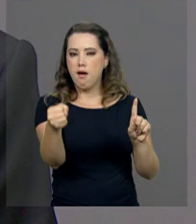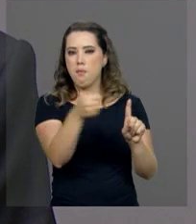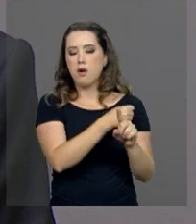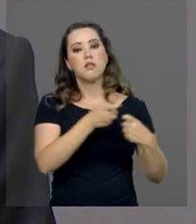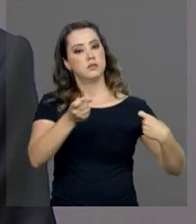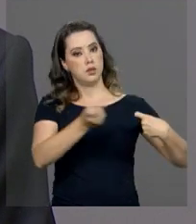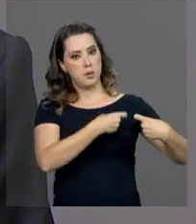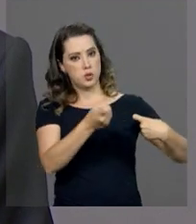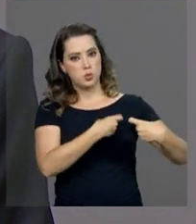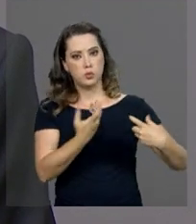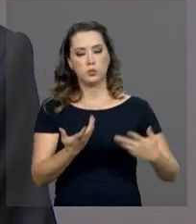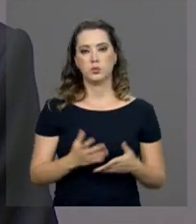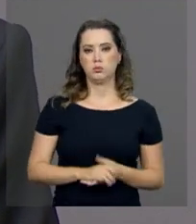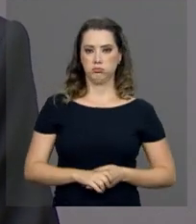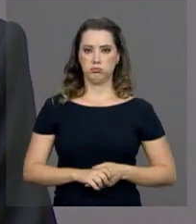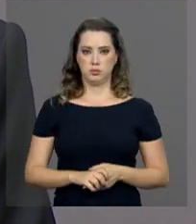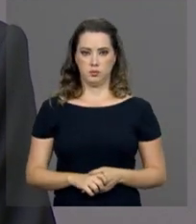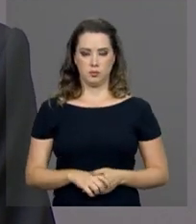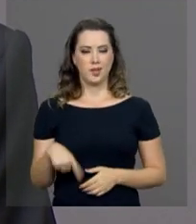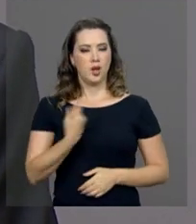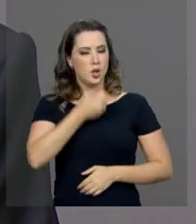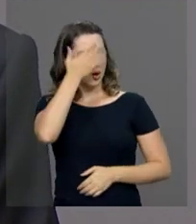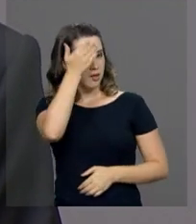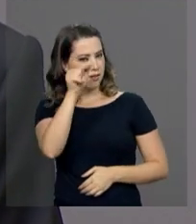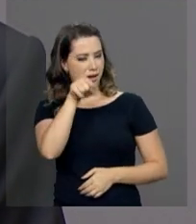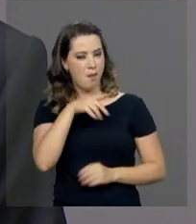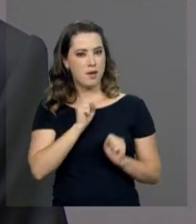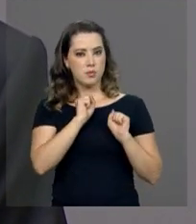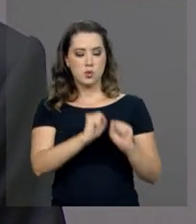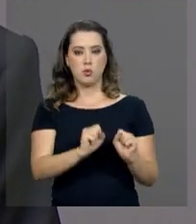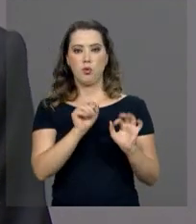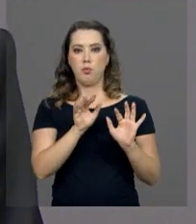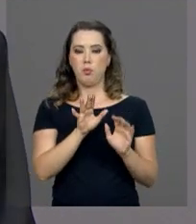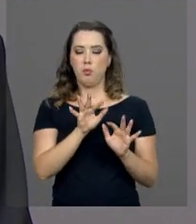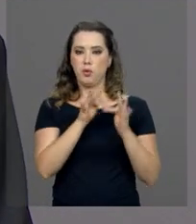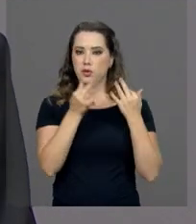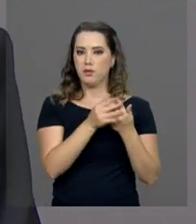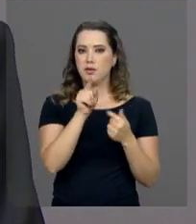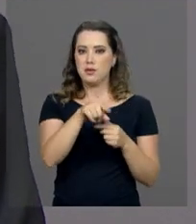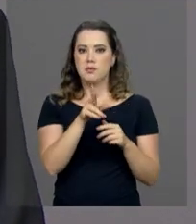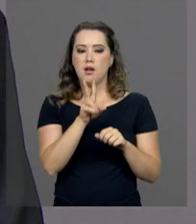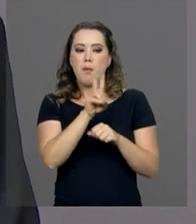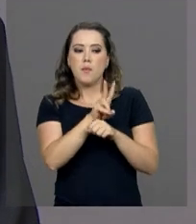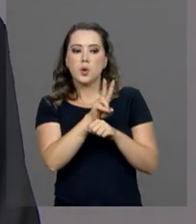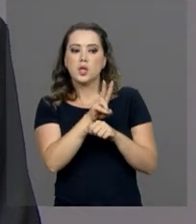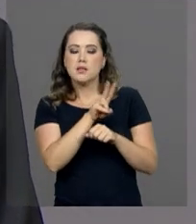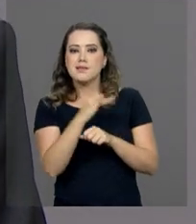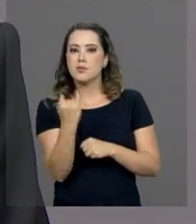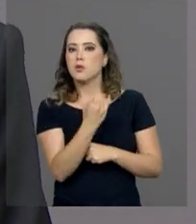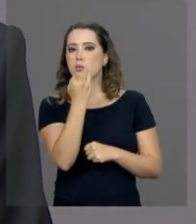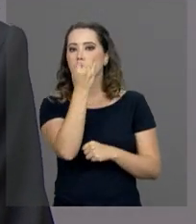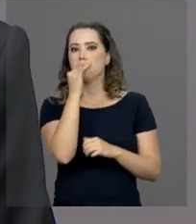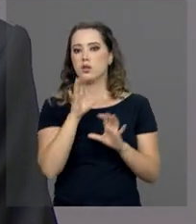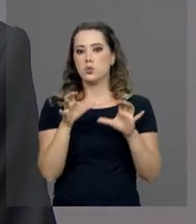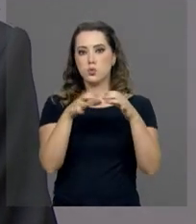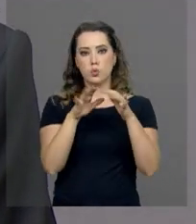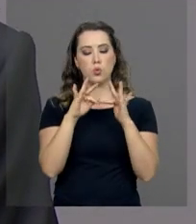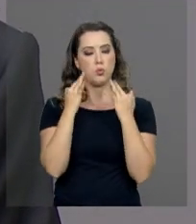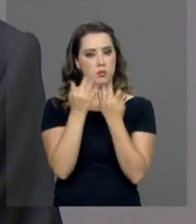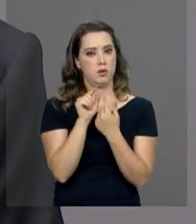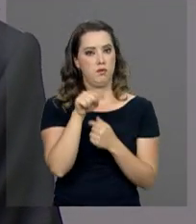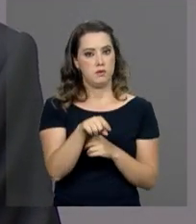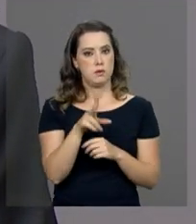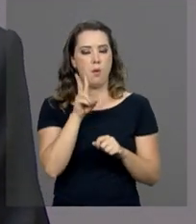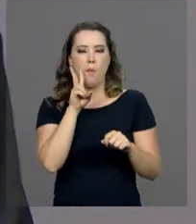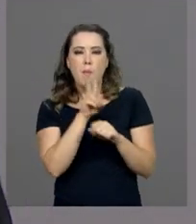sabemos que o poder familiar há que ser um manto de proteção da família e de seus membros. Um